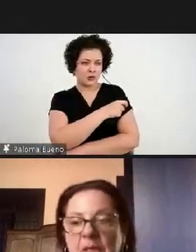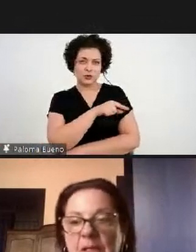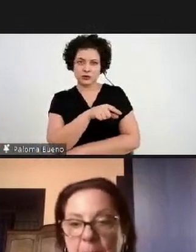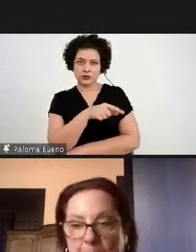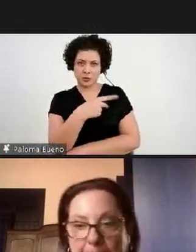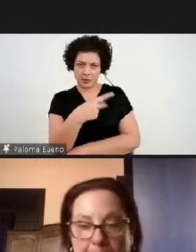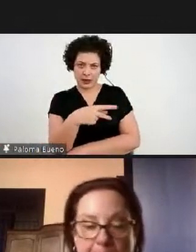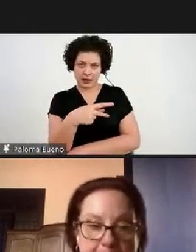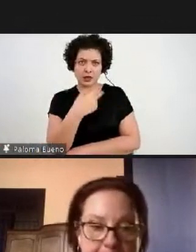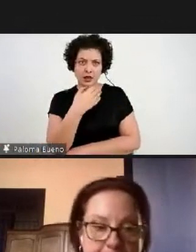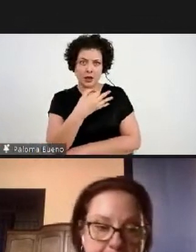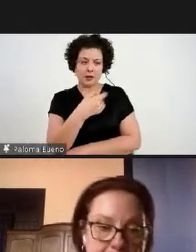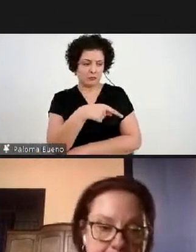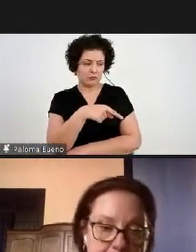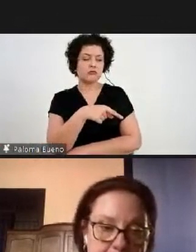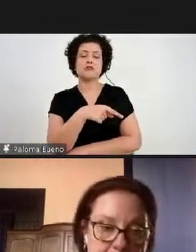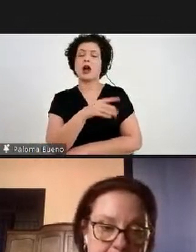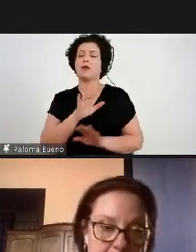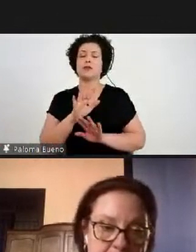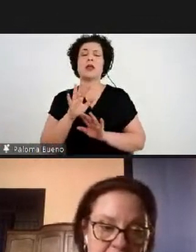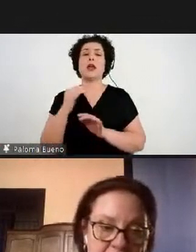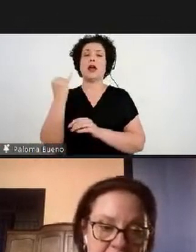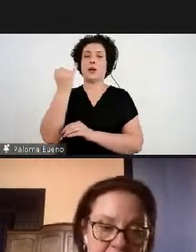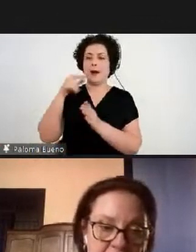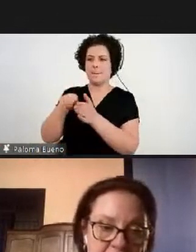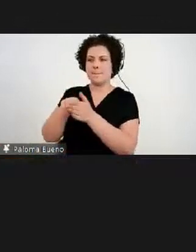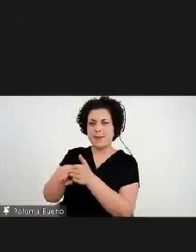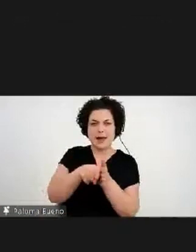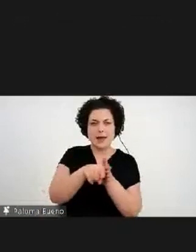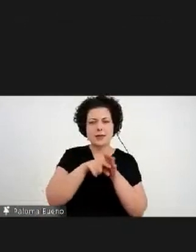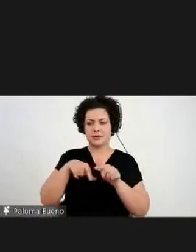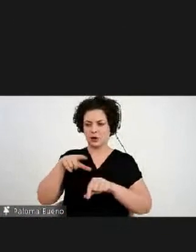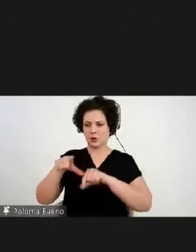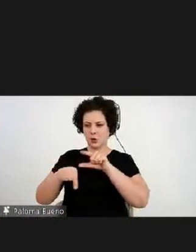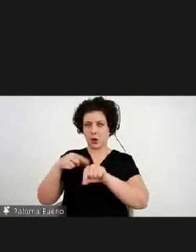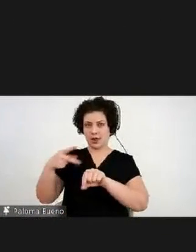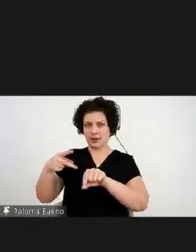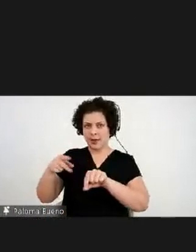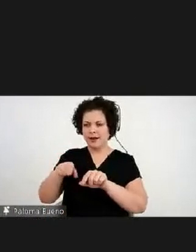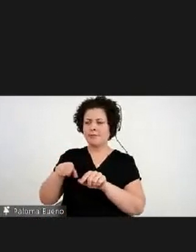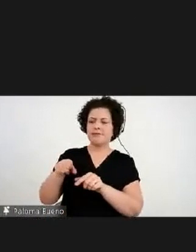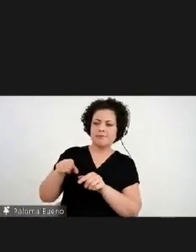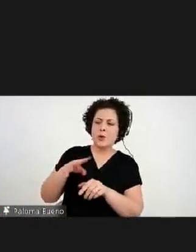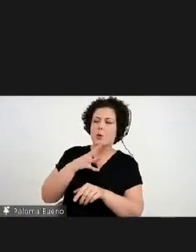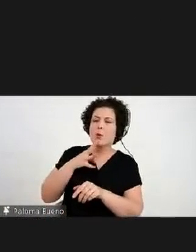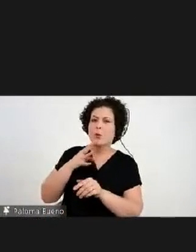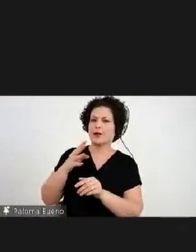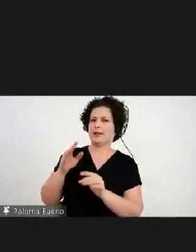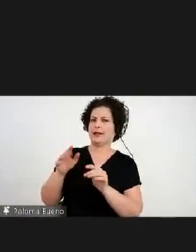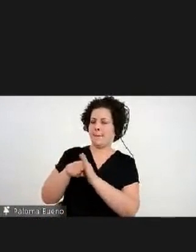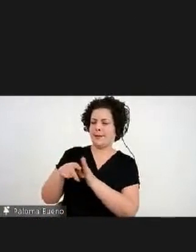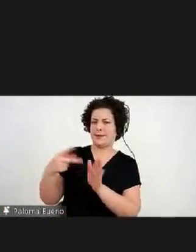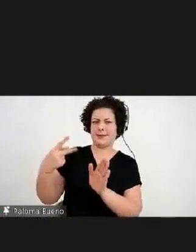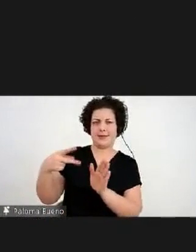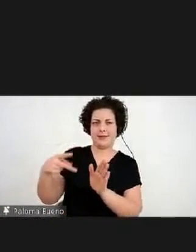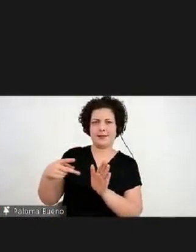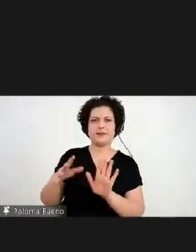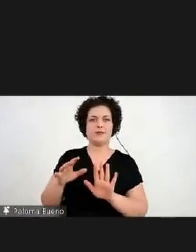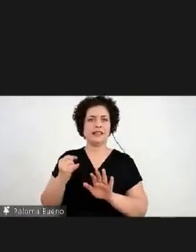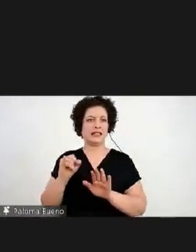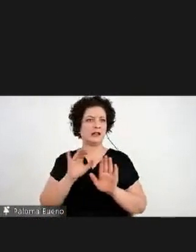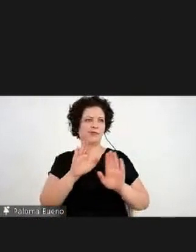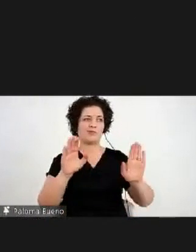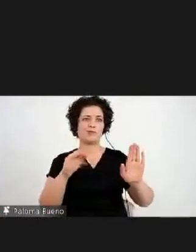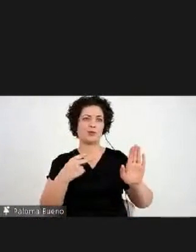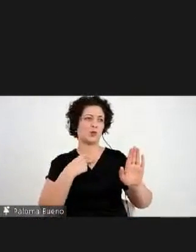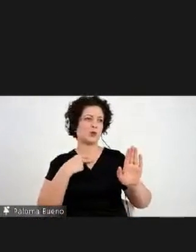porque esse contato com as pesquisas dos curadores por meio da exposição, e quando não é possível por meio da exposição,